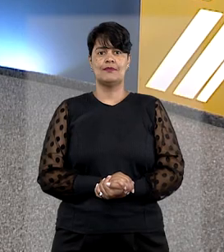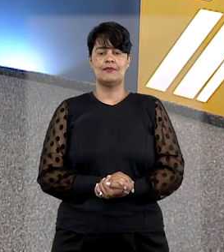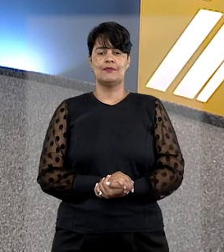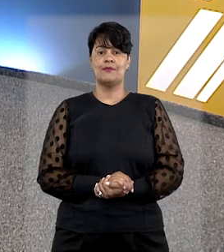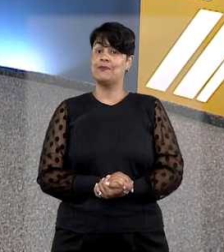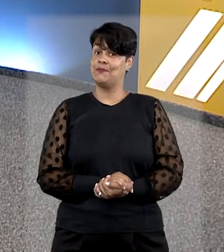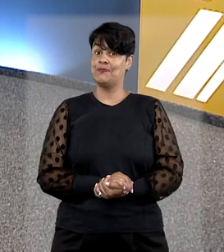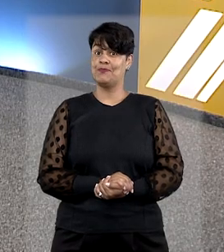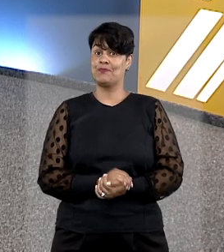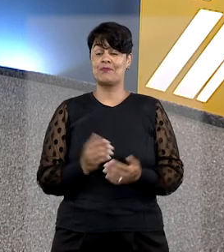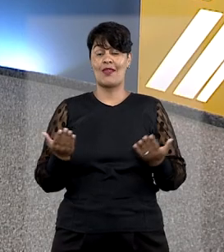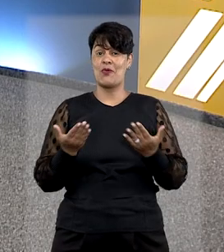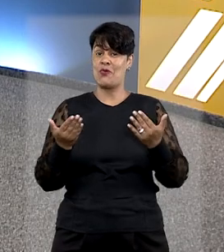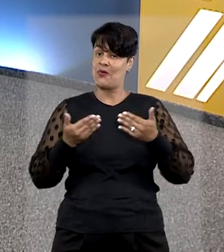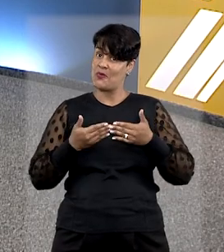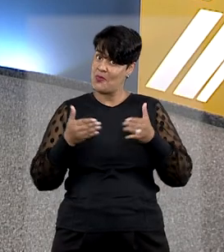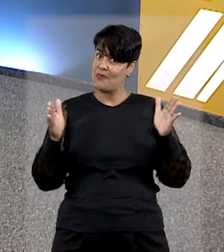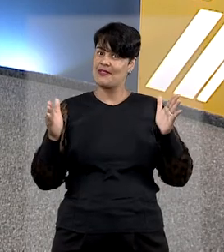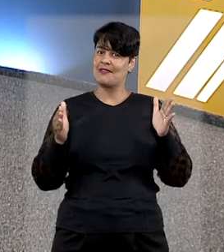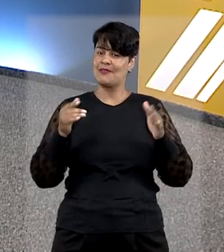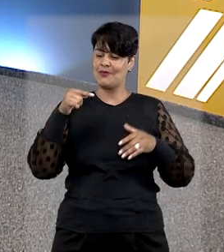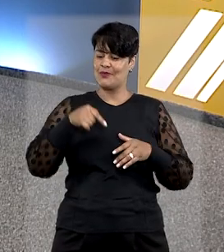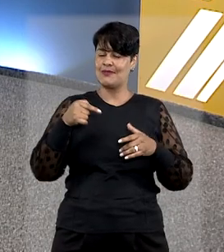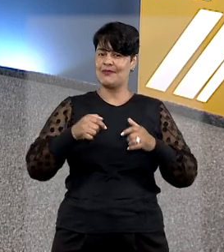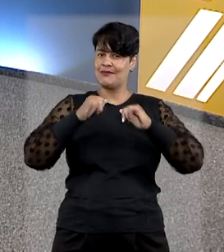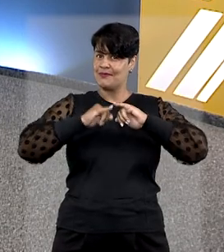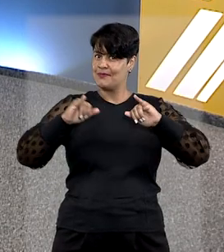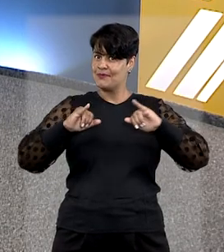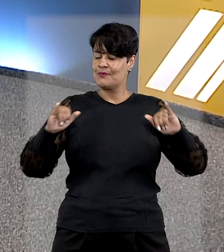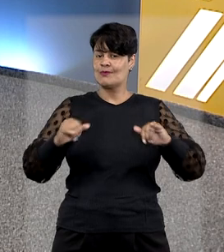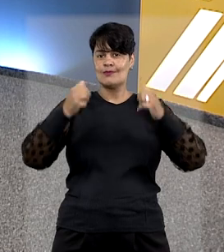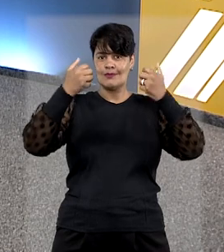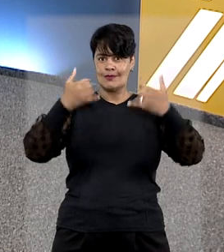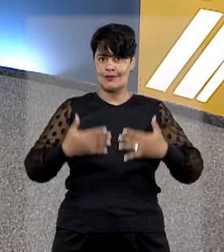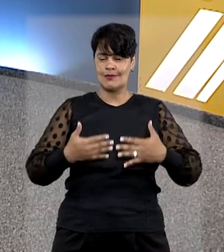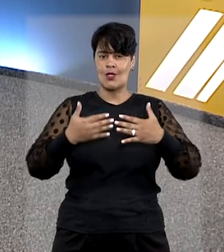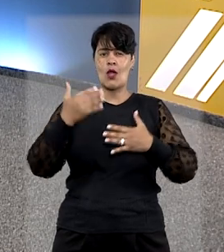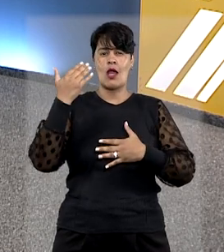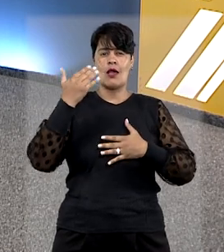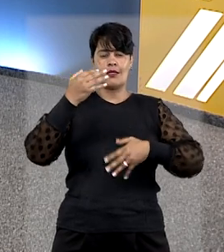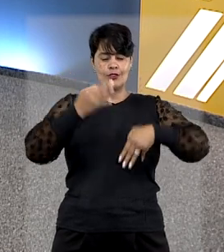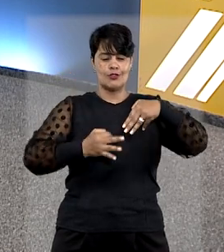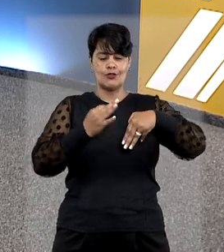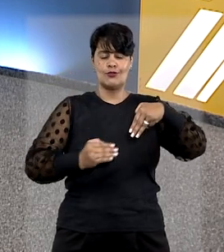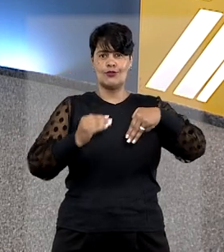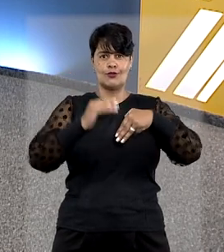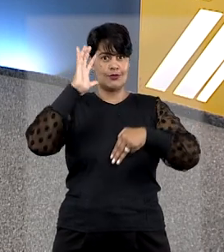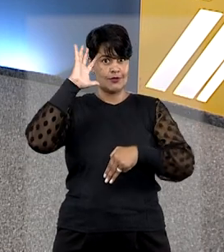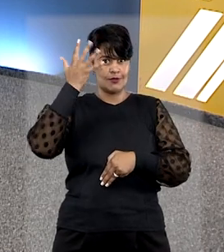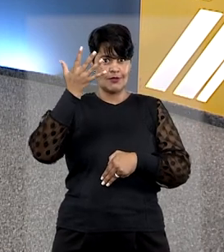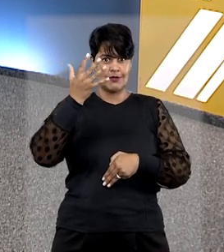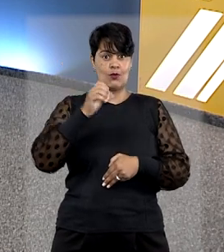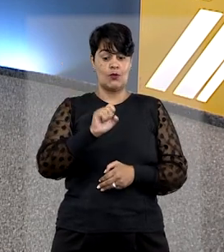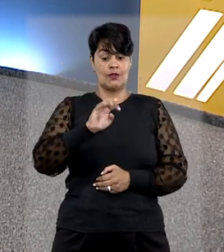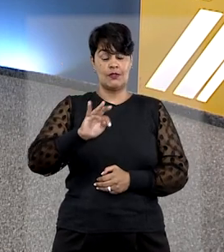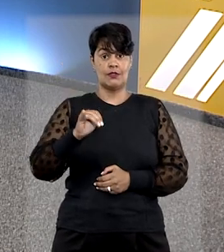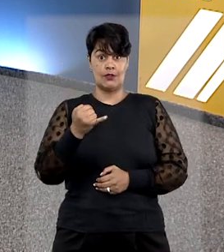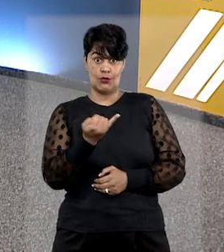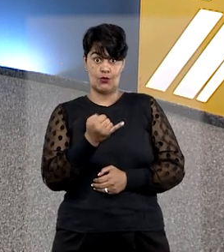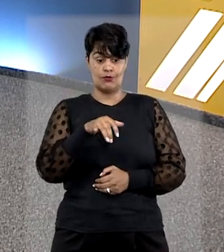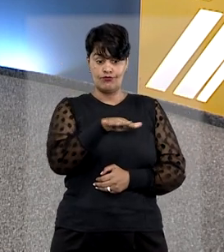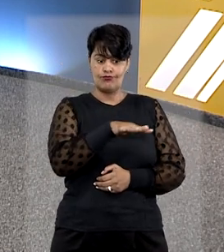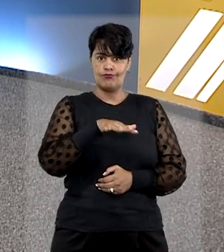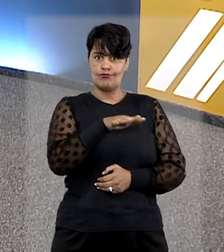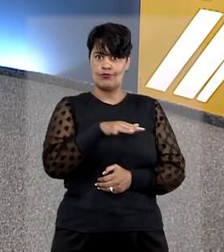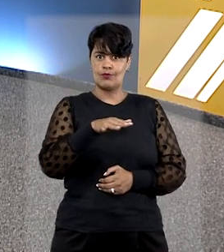E começamos este programa com os entendimentos fixados pelo Superior Tribunal de Justiça para o setor